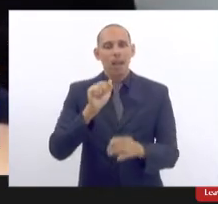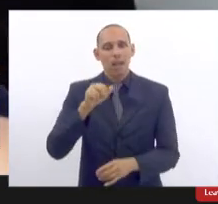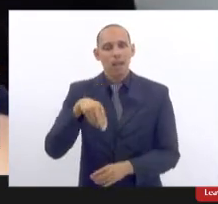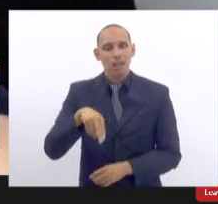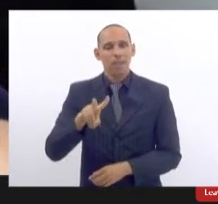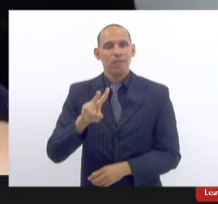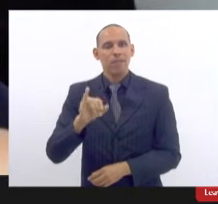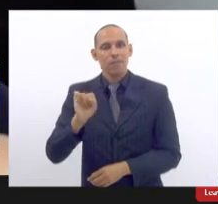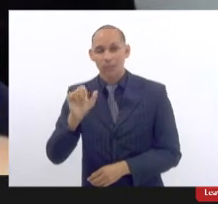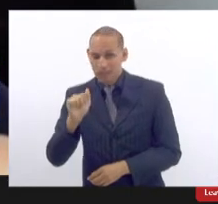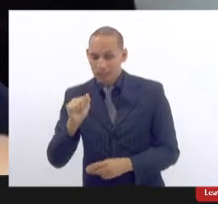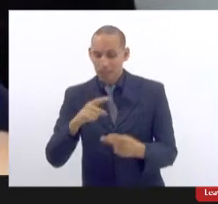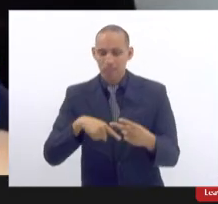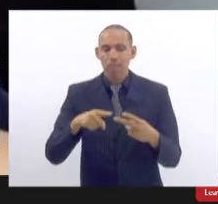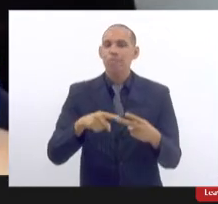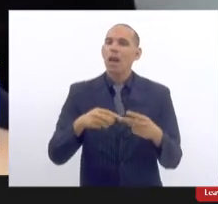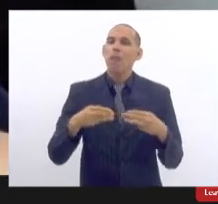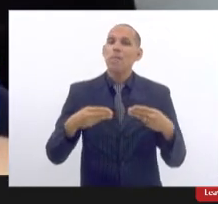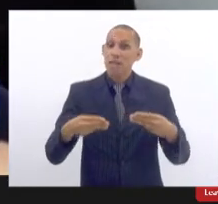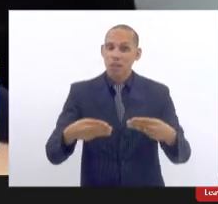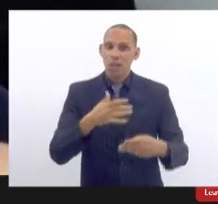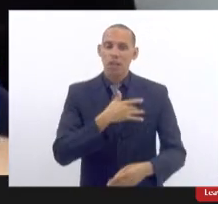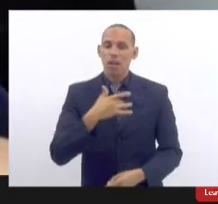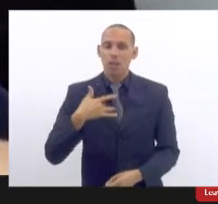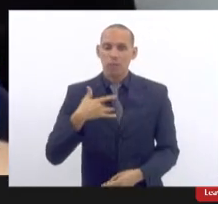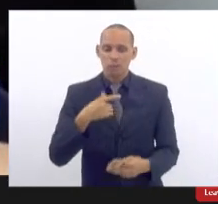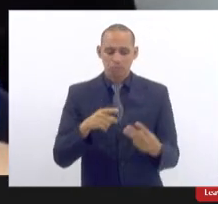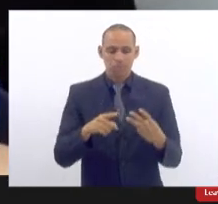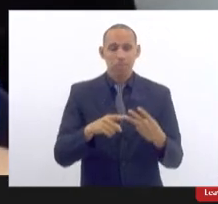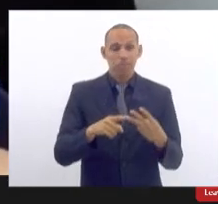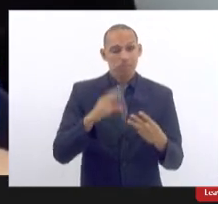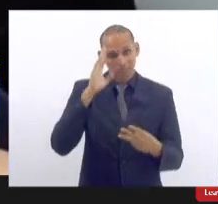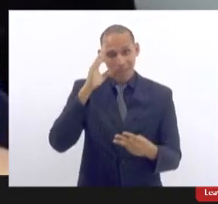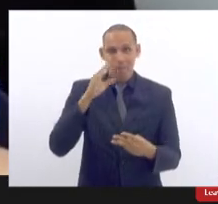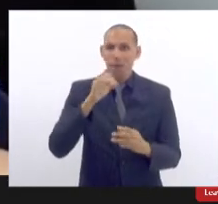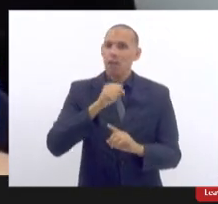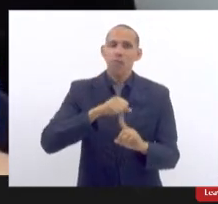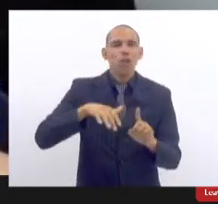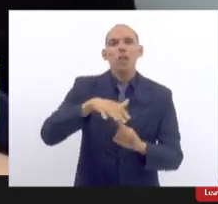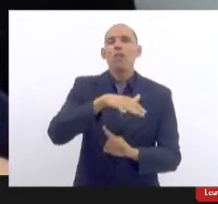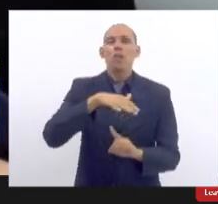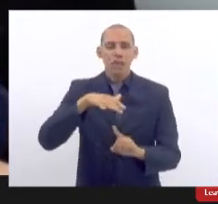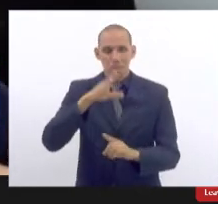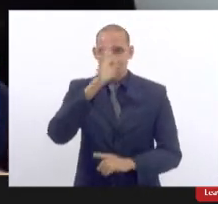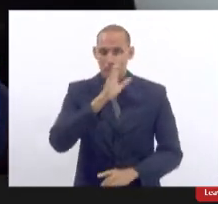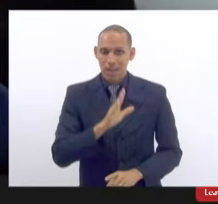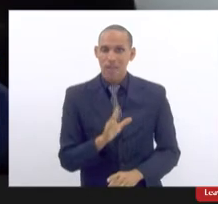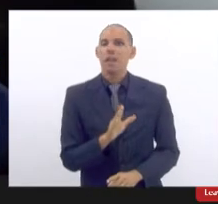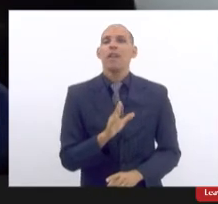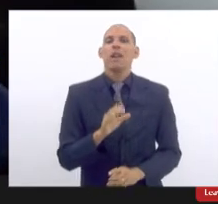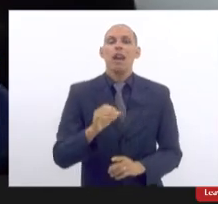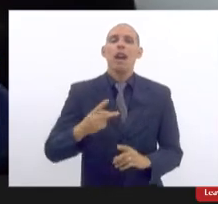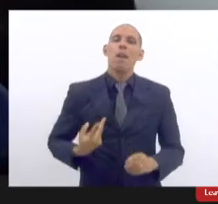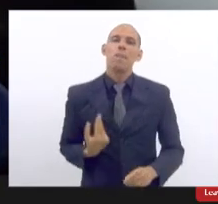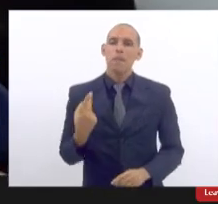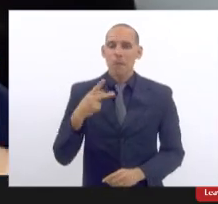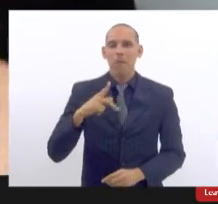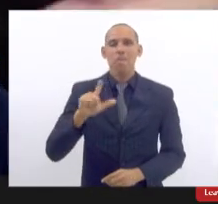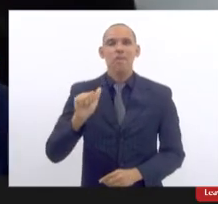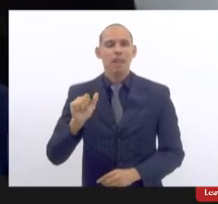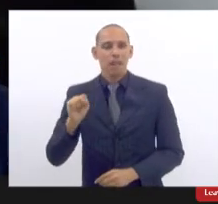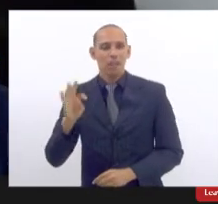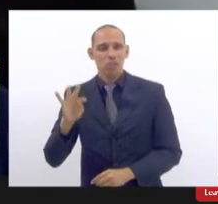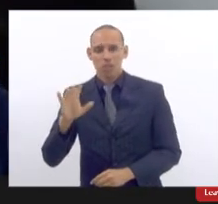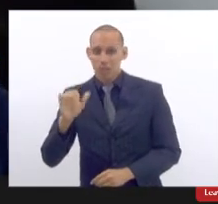do Ministério da Saúde e principalmente também da Sociedade Brasileira de Cirurgia Plástica porque eu tenho notado e a